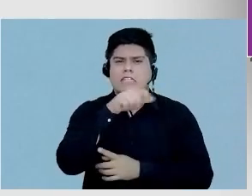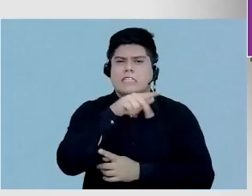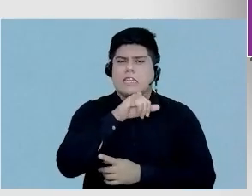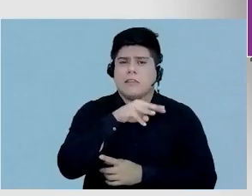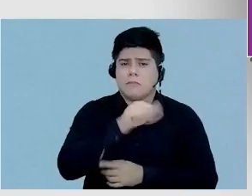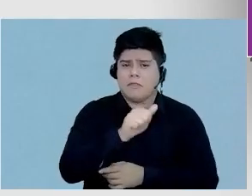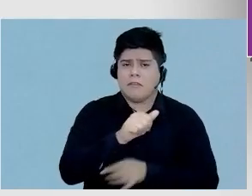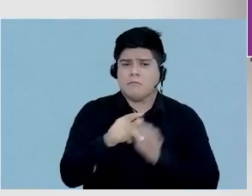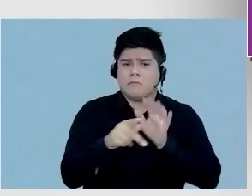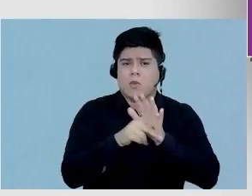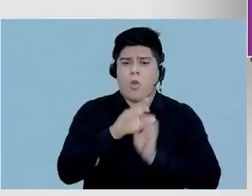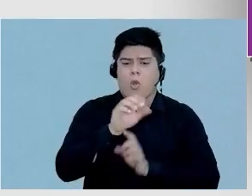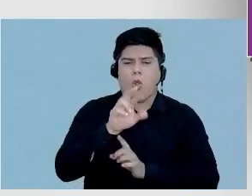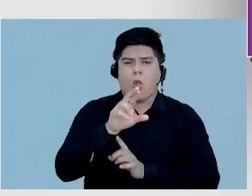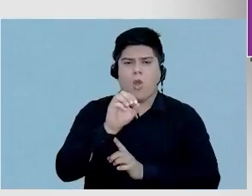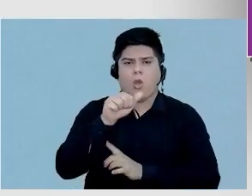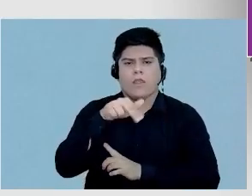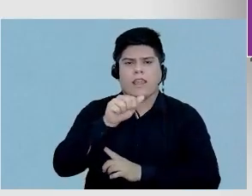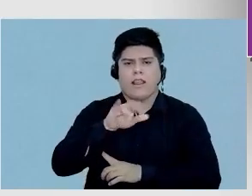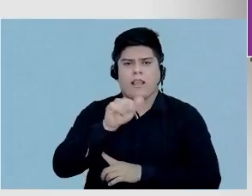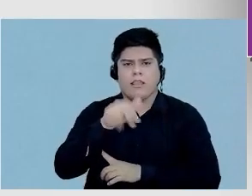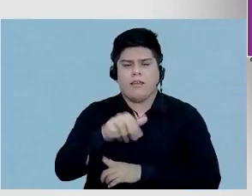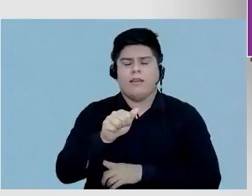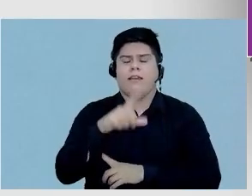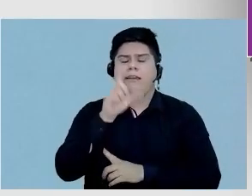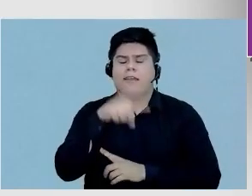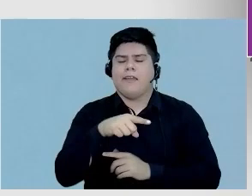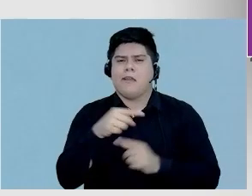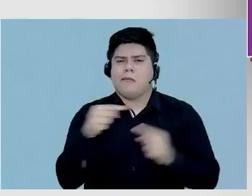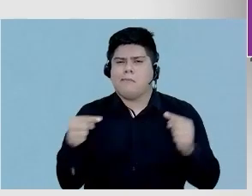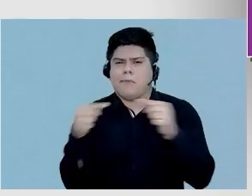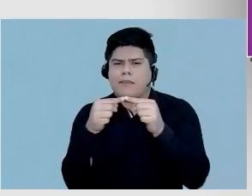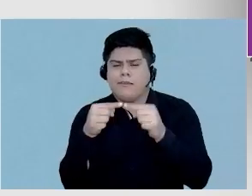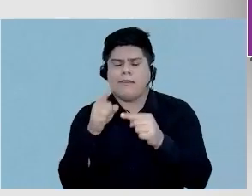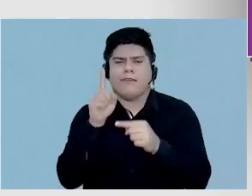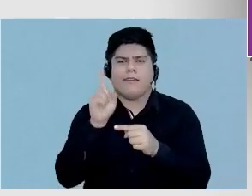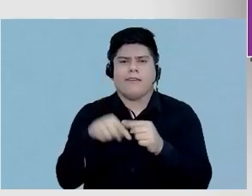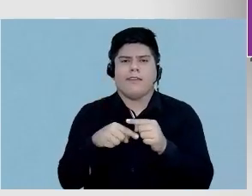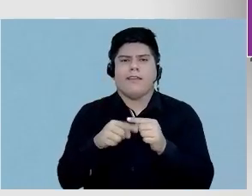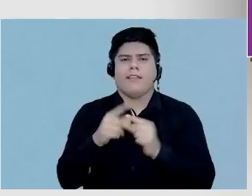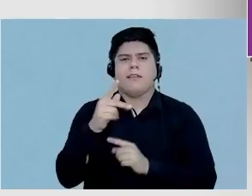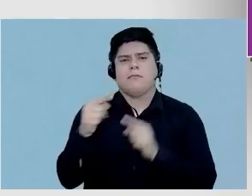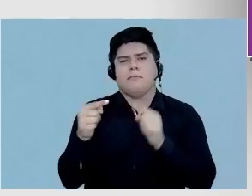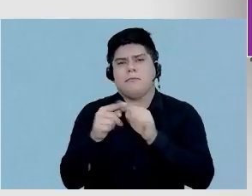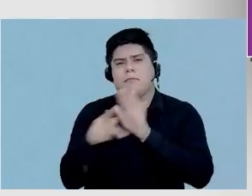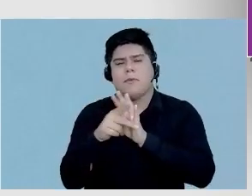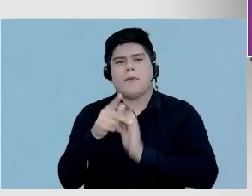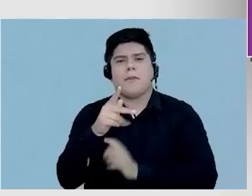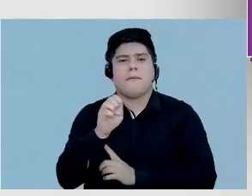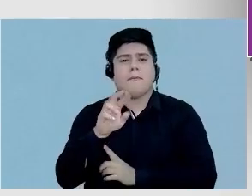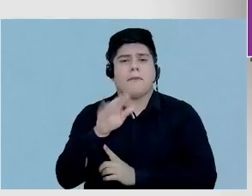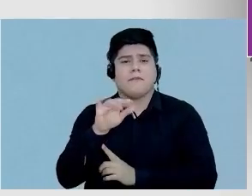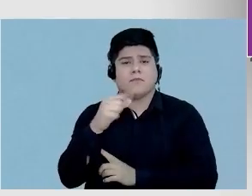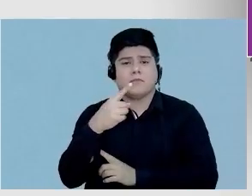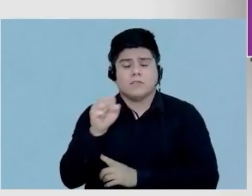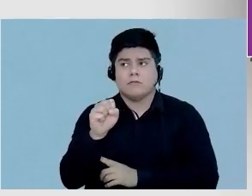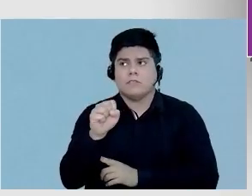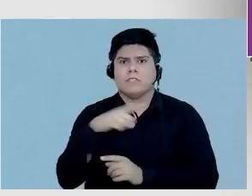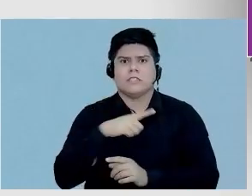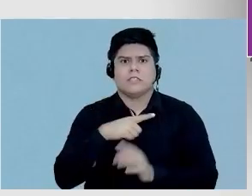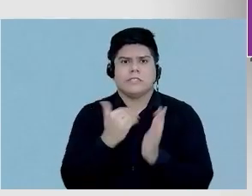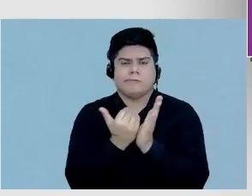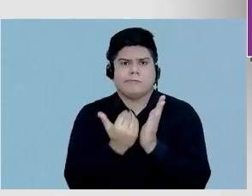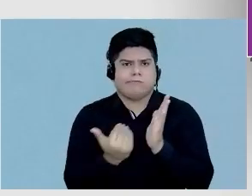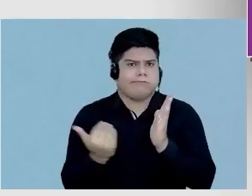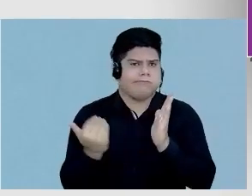então estava baseada na questão da perfusão, ganha um avanço extraordinário com a